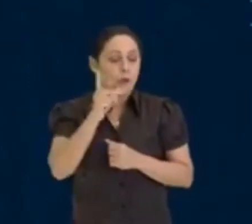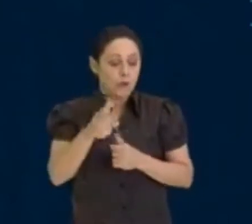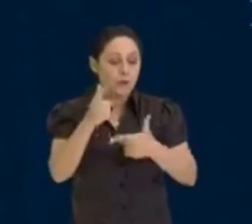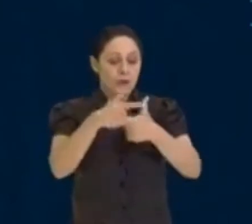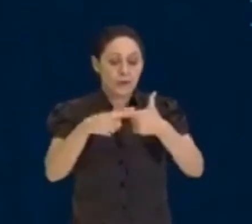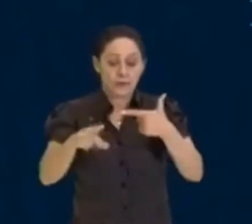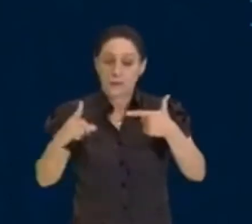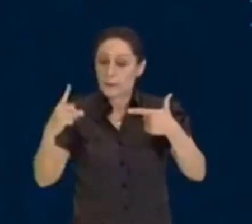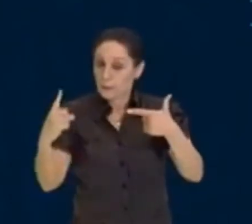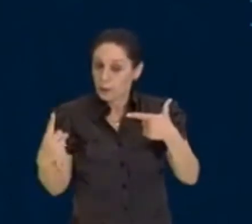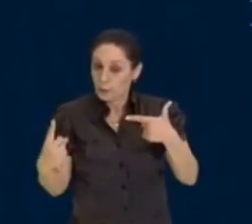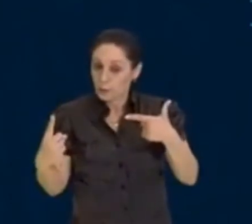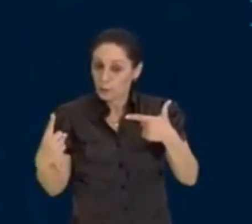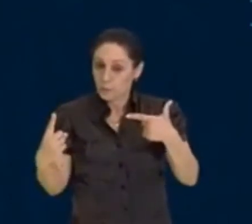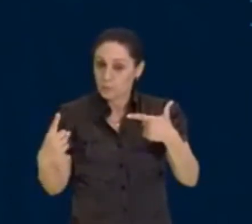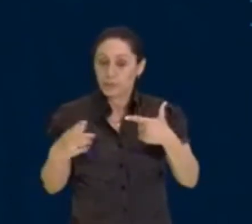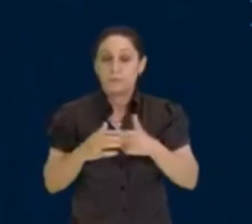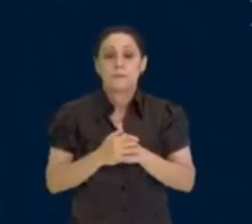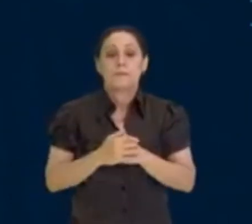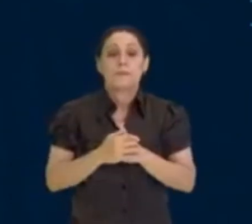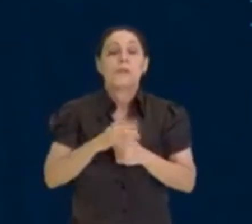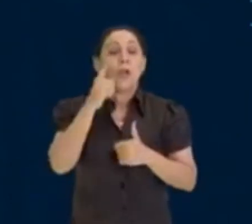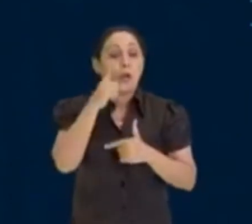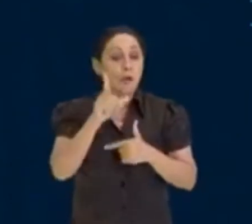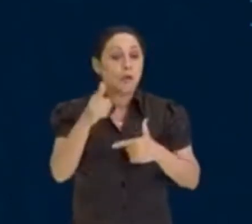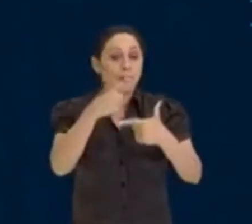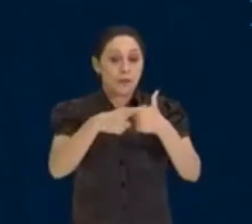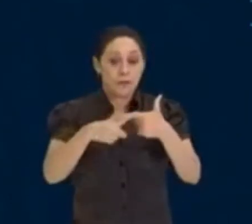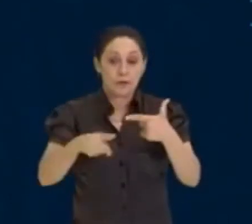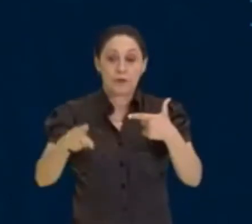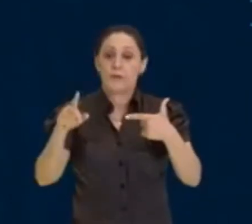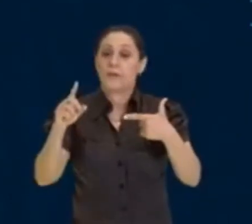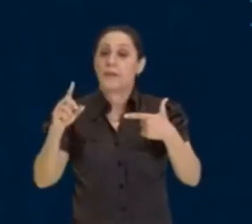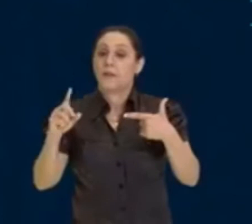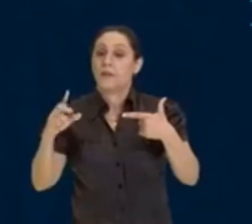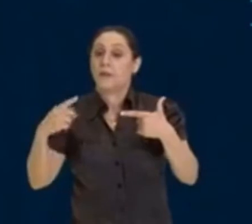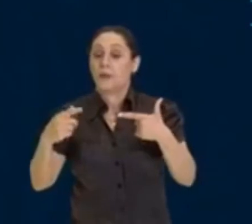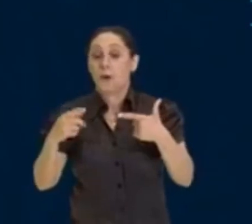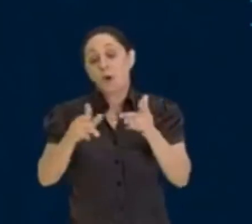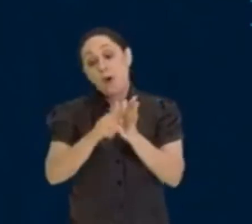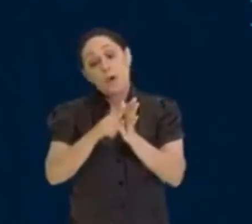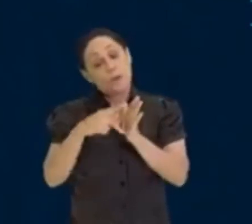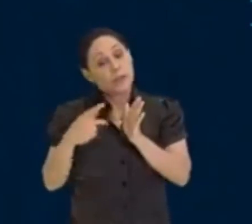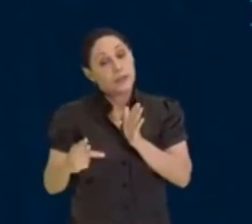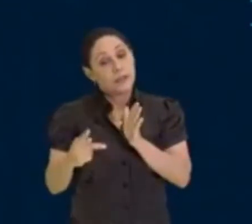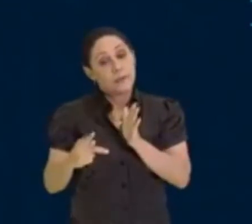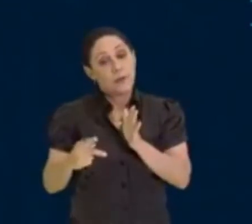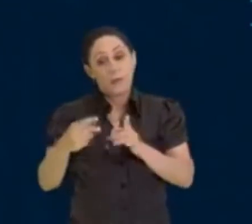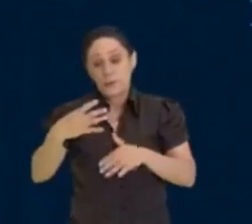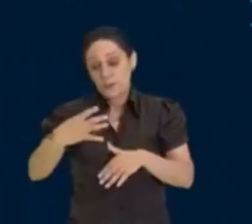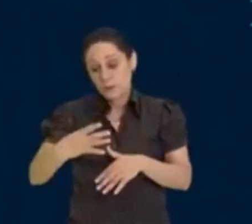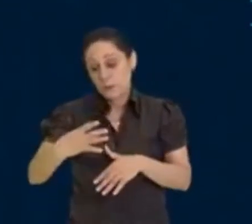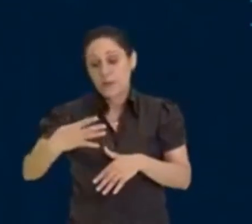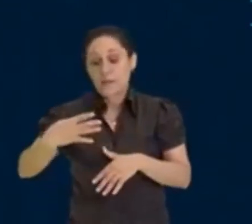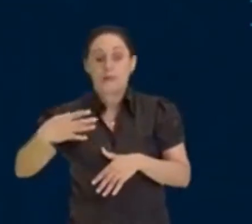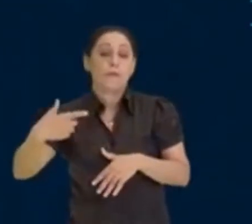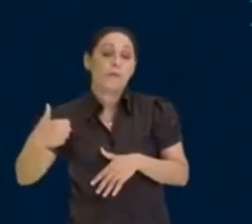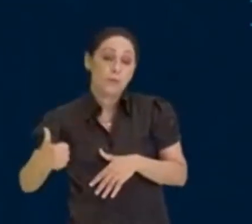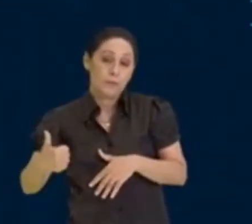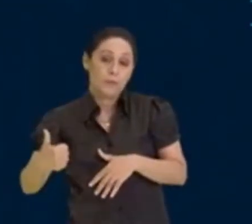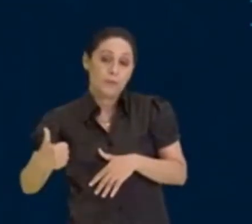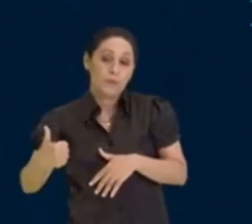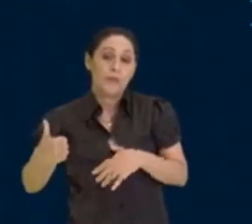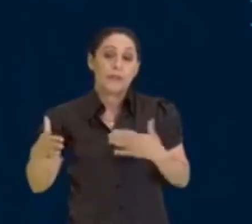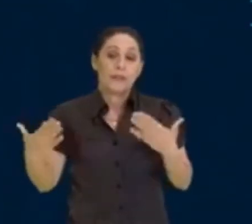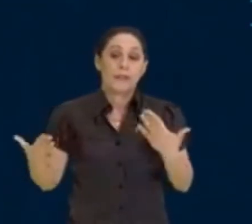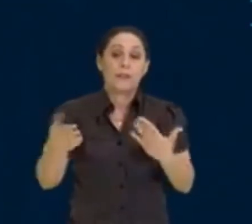para 1, eu consigo também dividir somente por ele mesmo, que é o próprio 41. Então, nesse